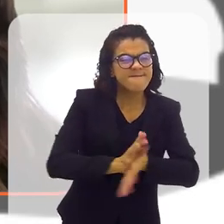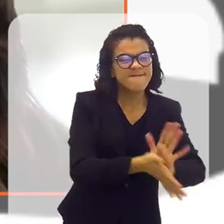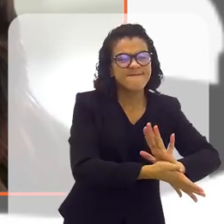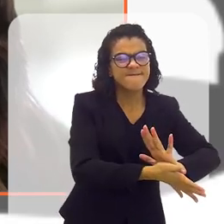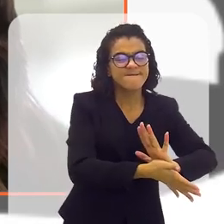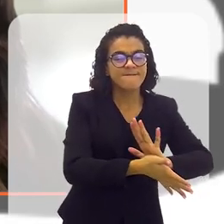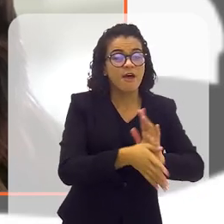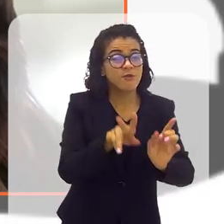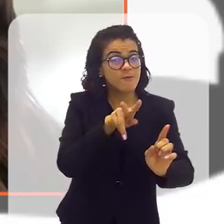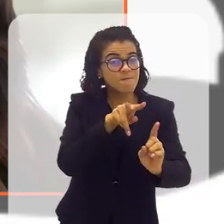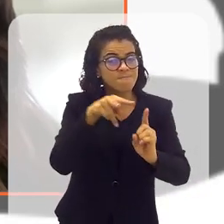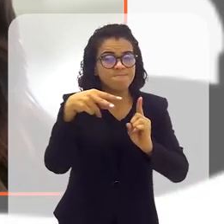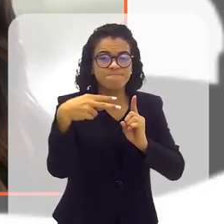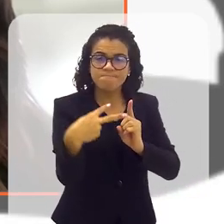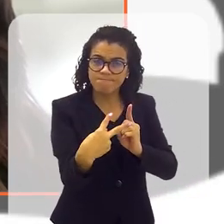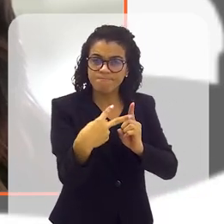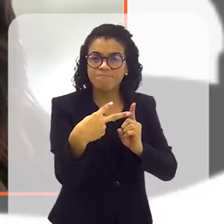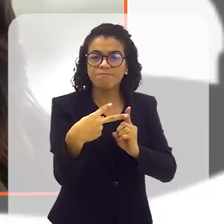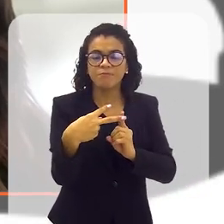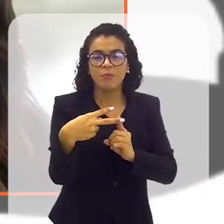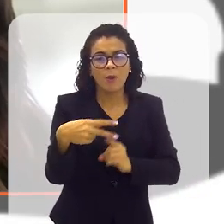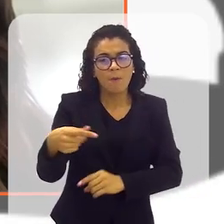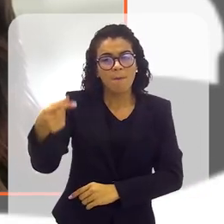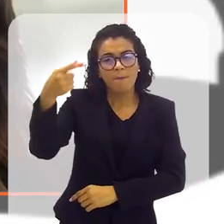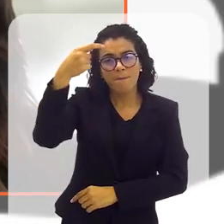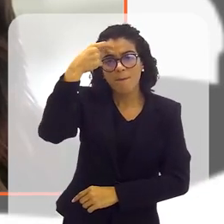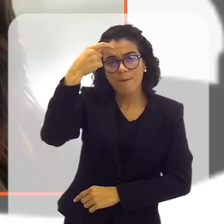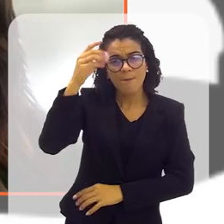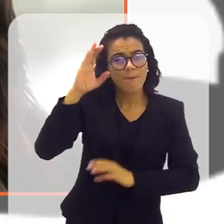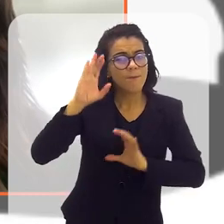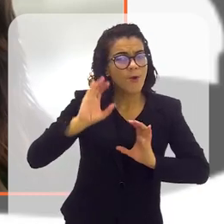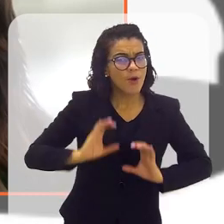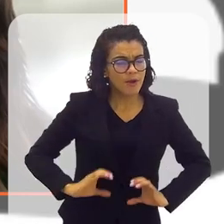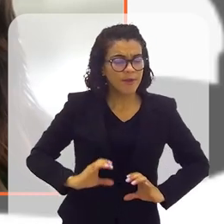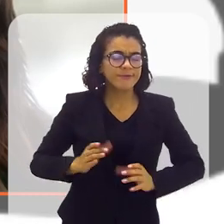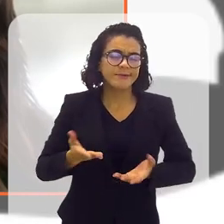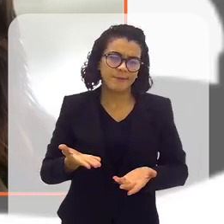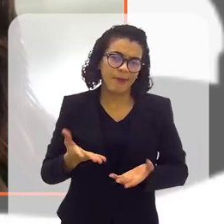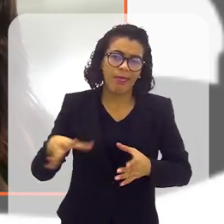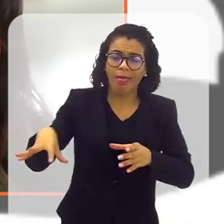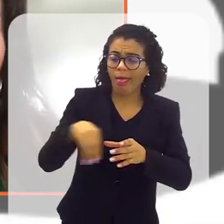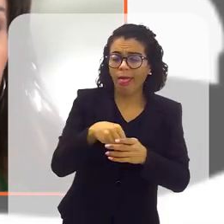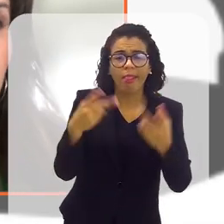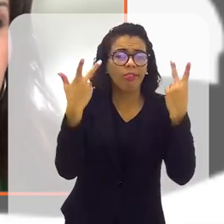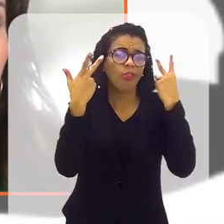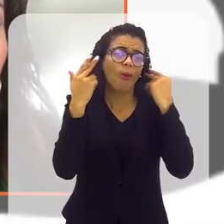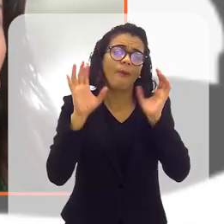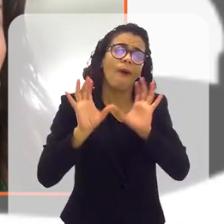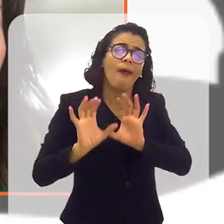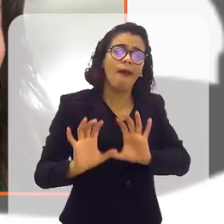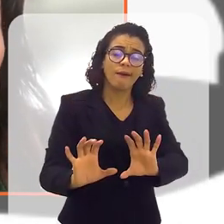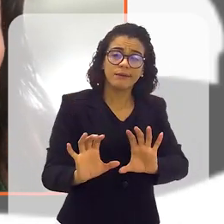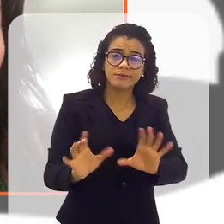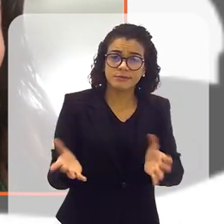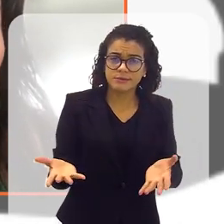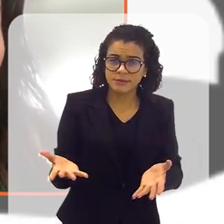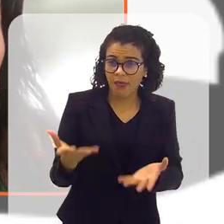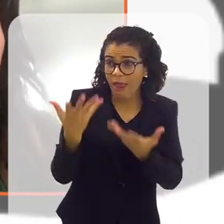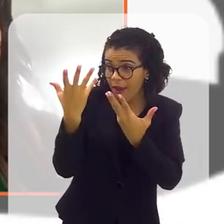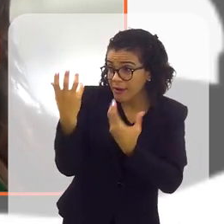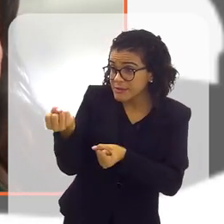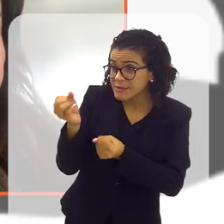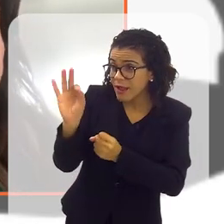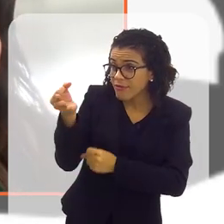serem humilhadas do ponto de vista moral, é alguma coisa que faz parte, é assim mesmo.